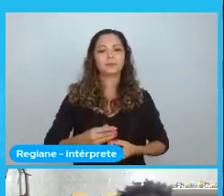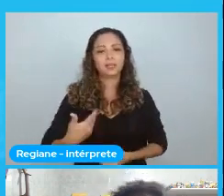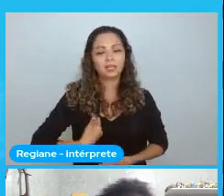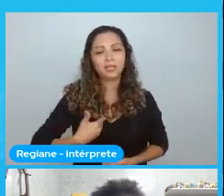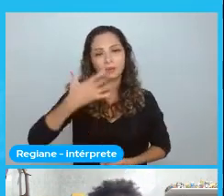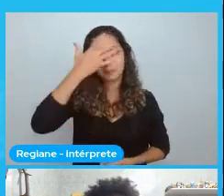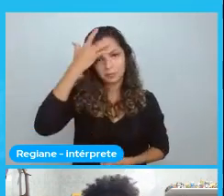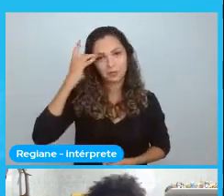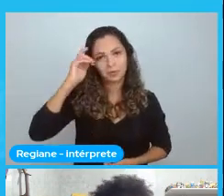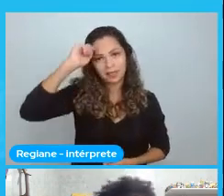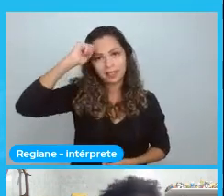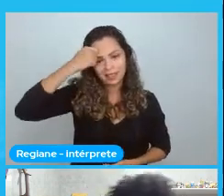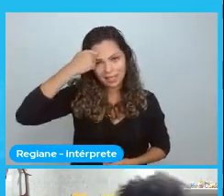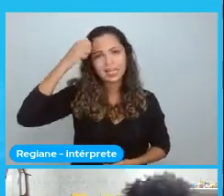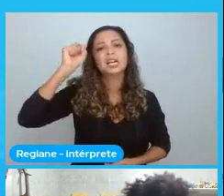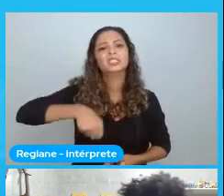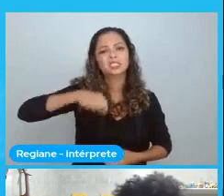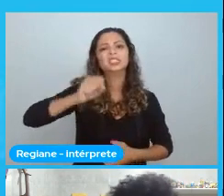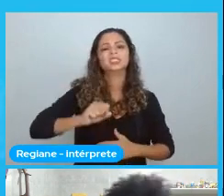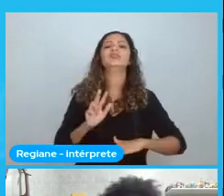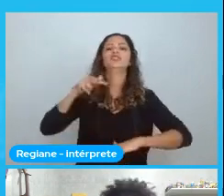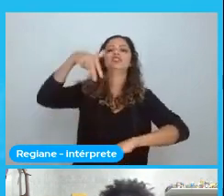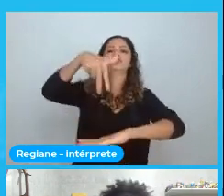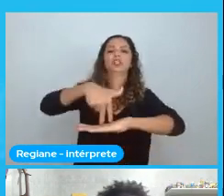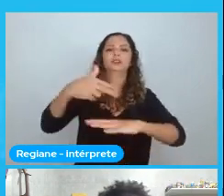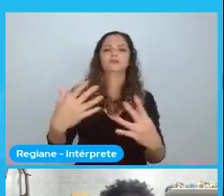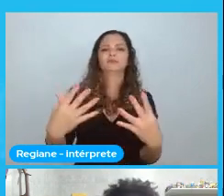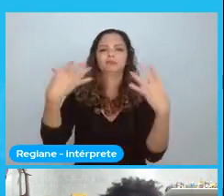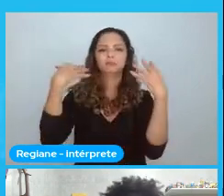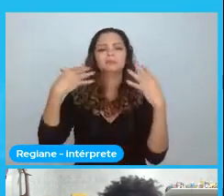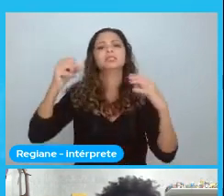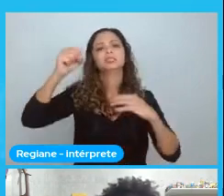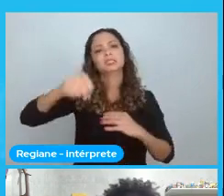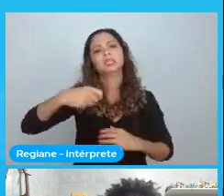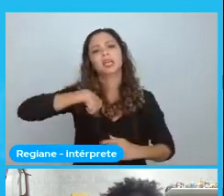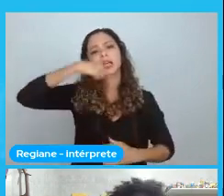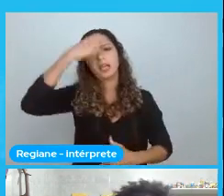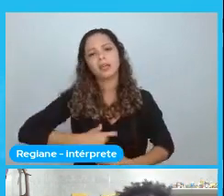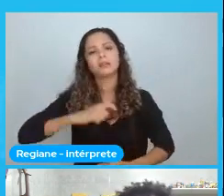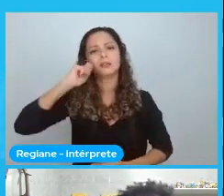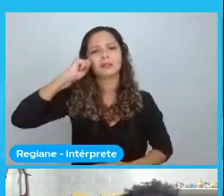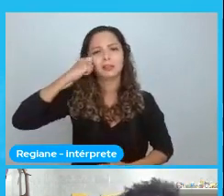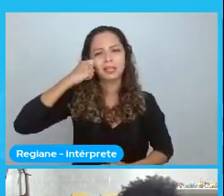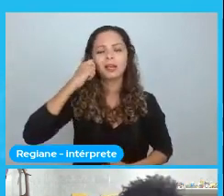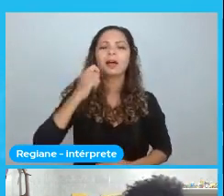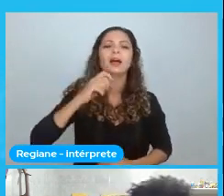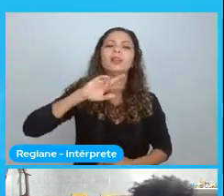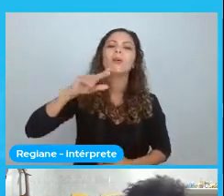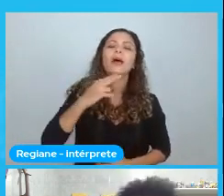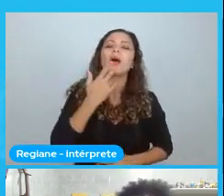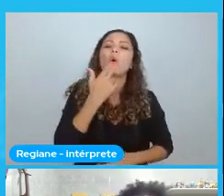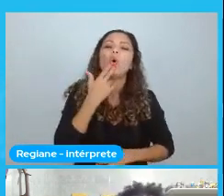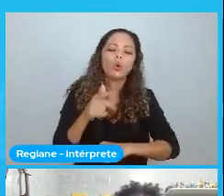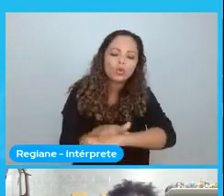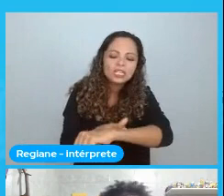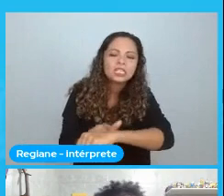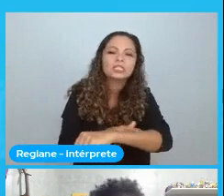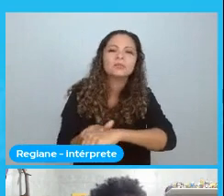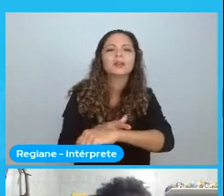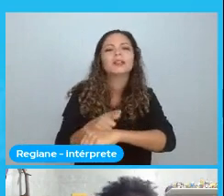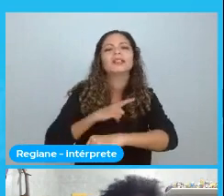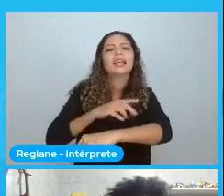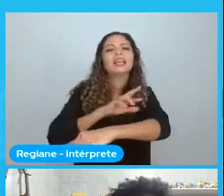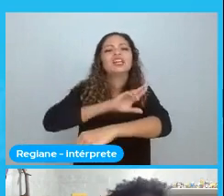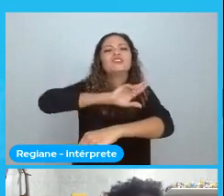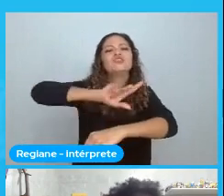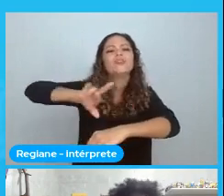como. Chegar no espaço. E dizer que eu não sou negra. Porque. Enfim. E aqui. Eu não vou entrar. No debate de colorismo. Porque a gente tem. Várias tonalidades de pele.